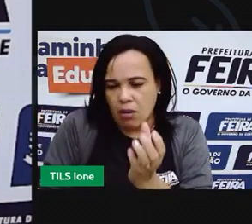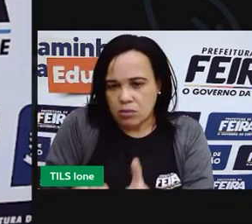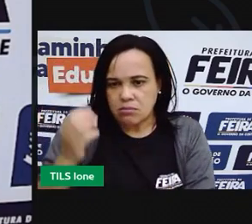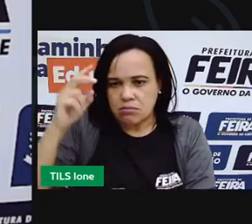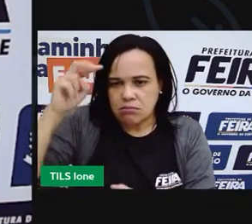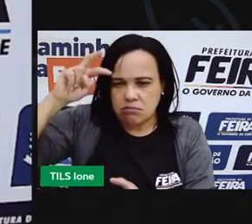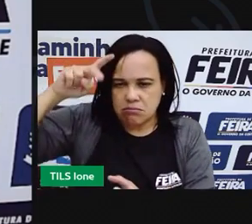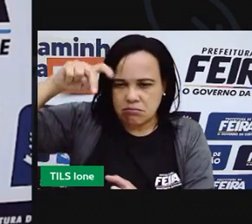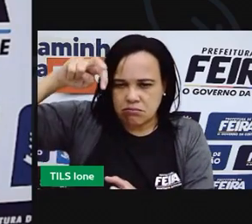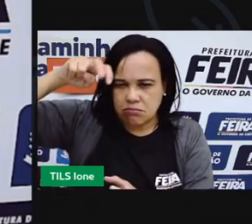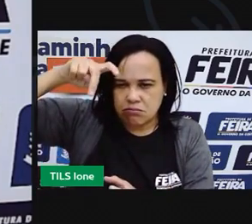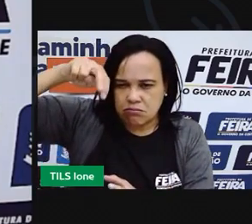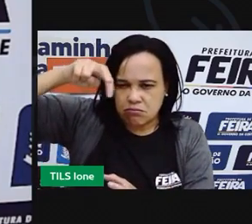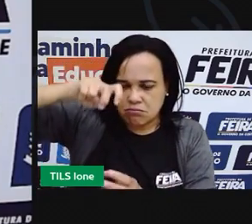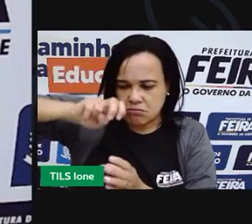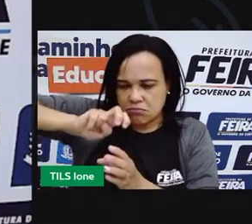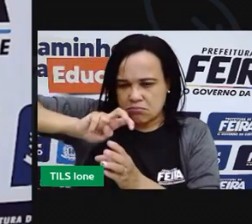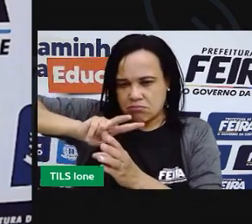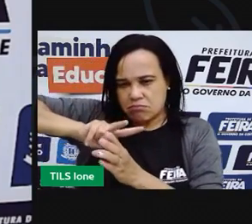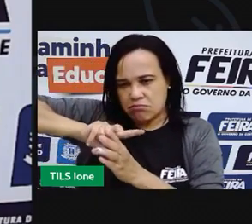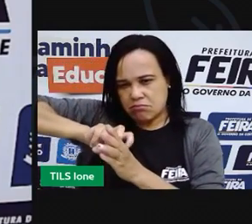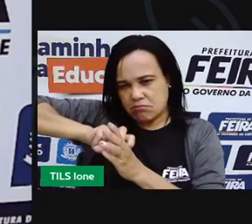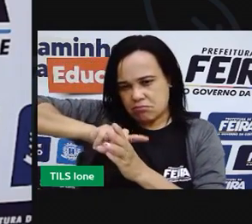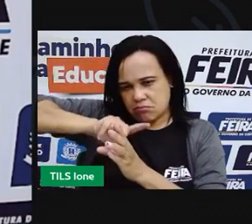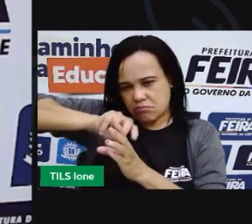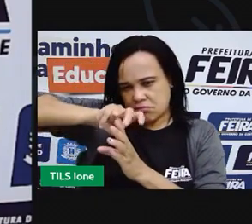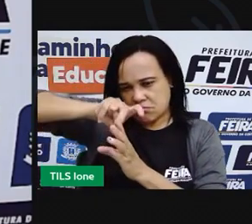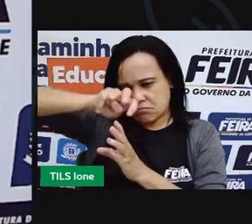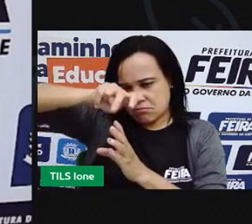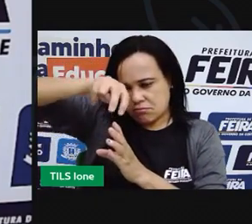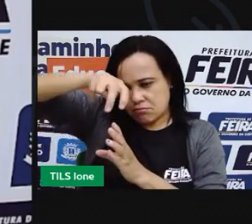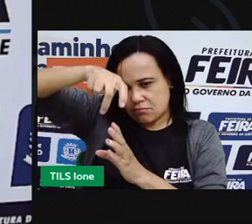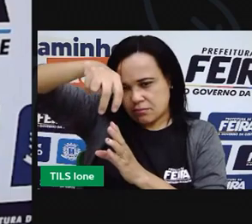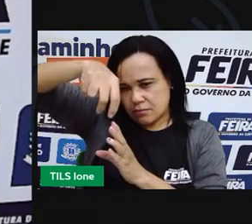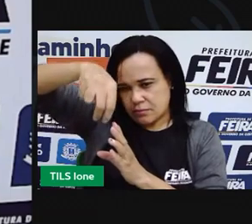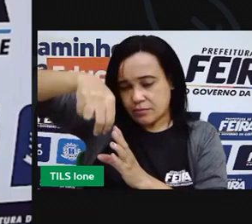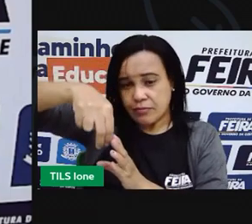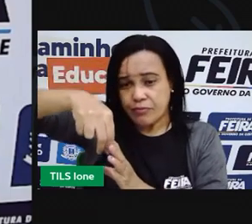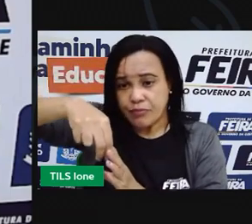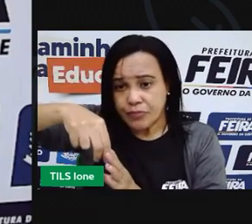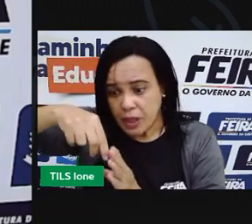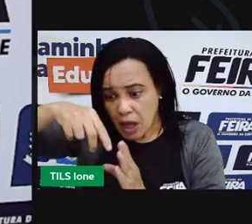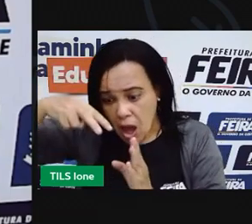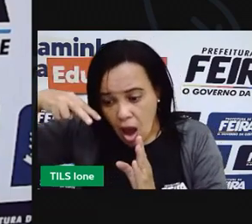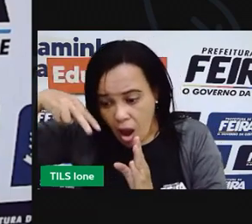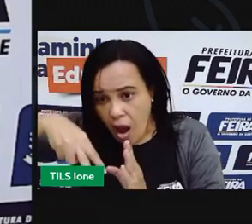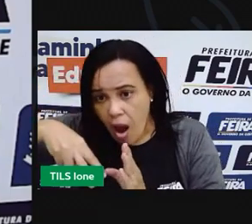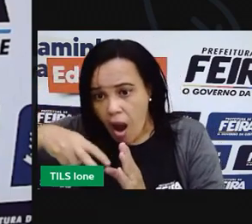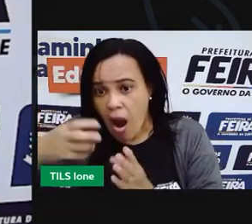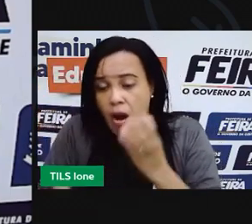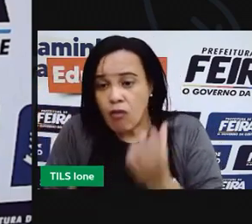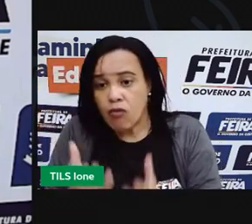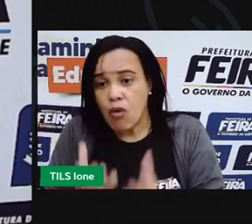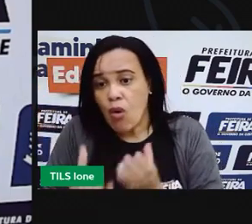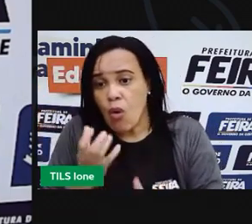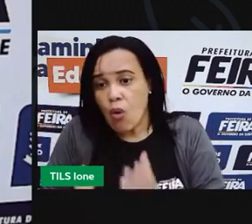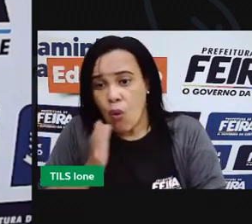tentando subir ali pelo telhado da casa, ele viu o fogo e saiu correndo.